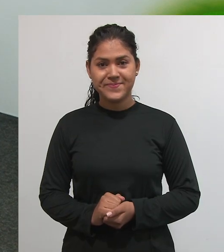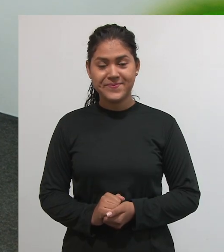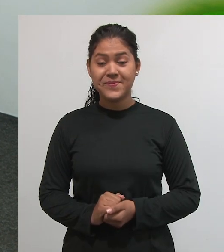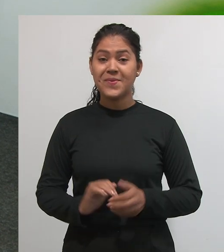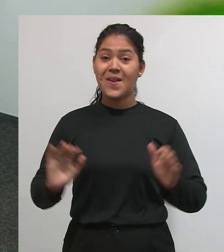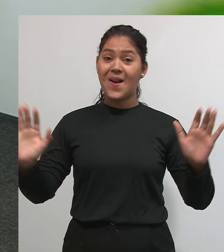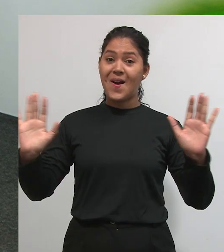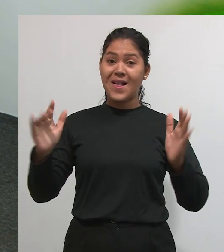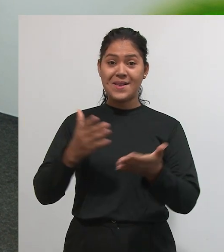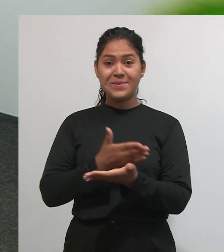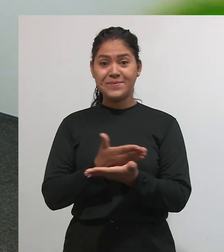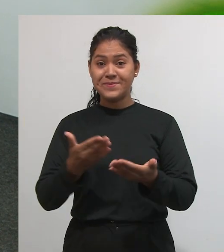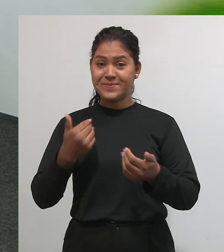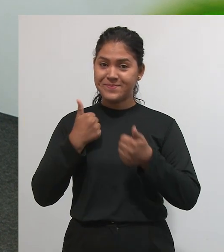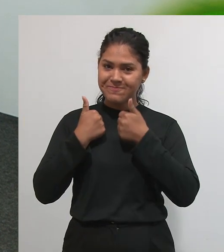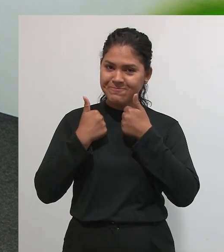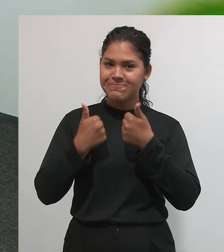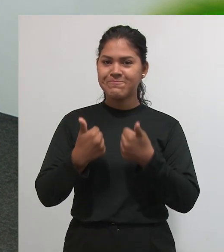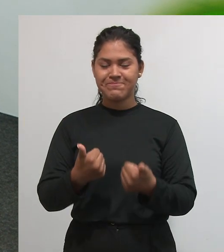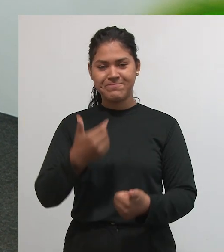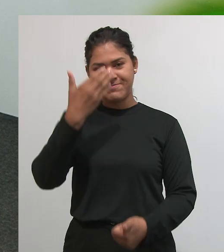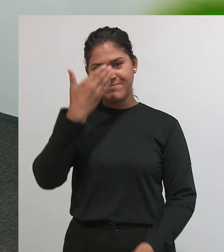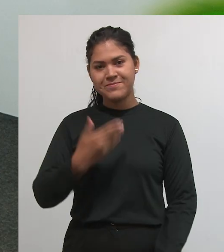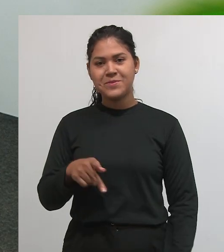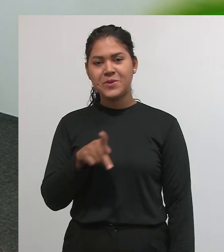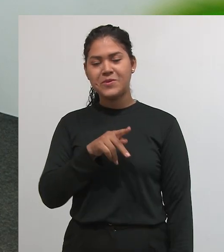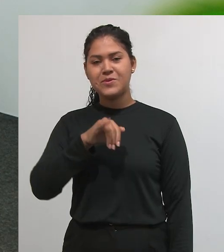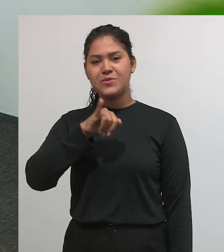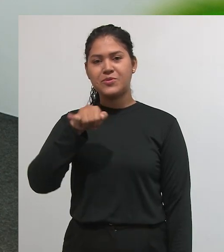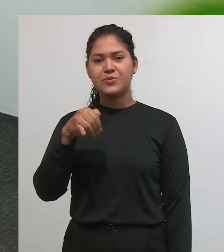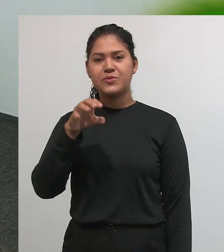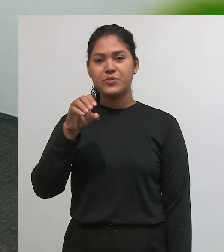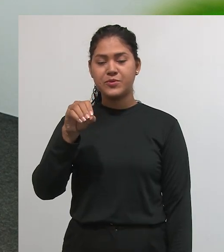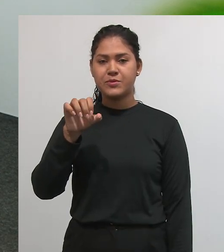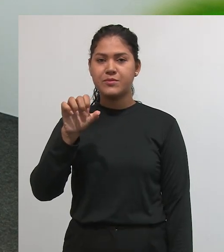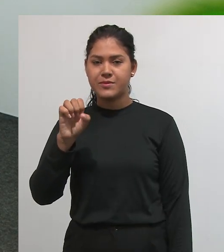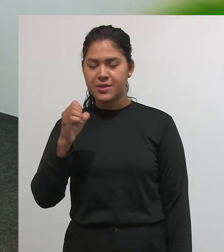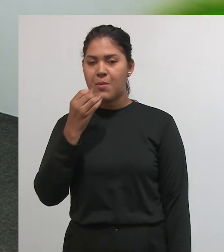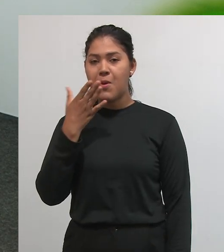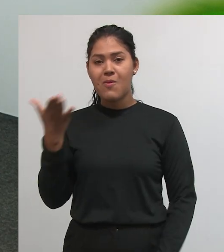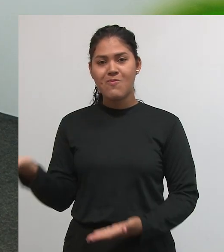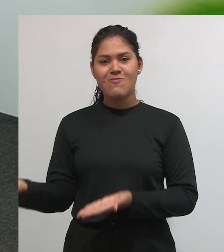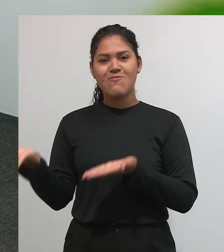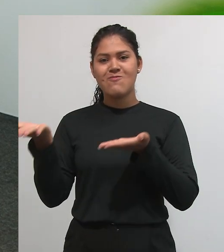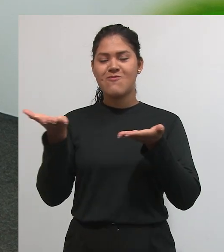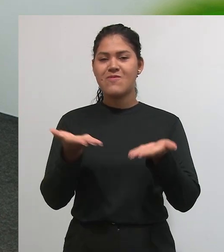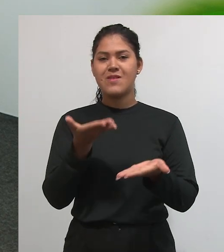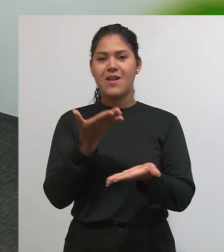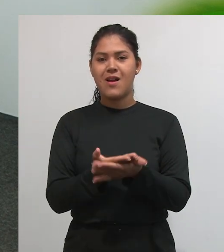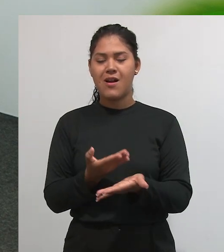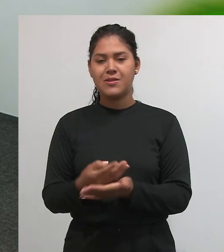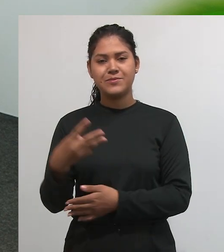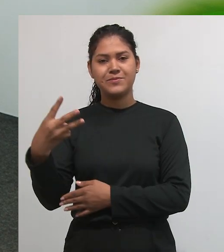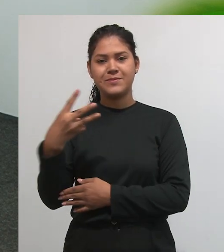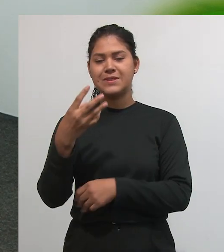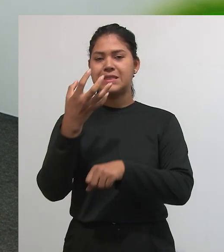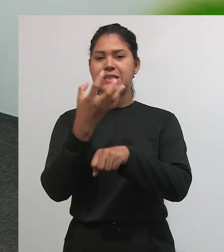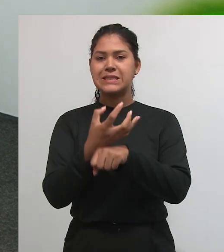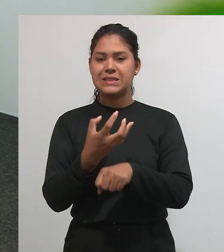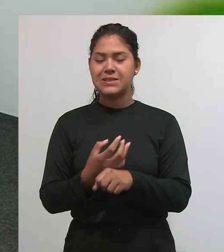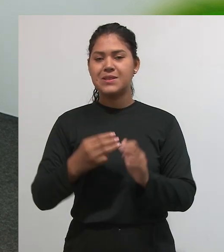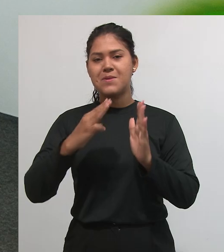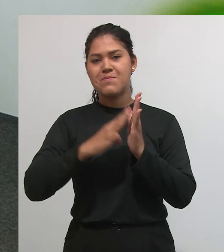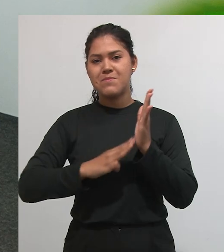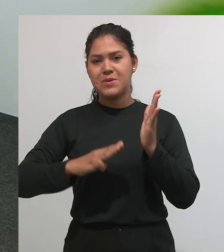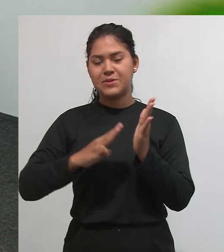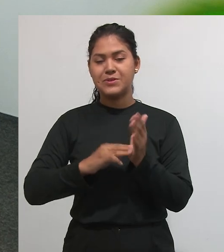Olá, queridos, tudo bem? Eu sou o professor José Fábio, sejam bem-vindos à terceira aula da nossa disciplina